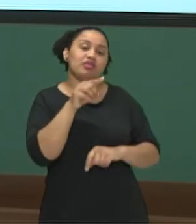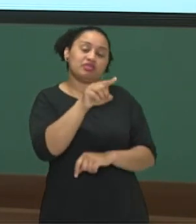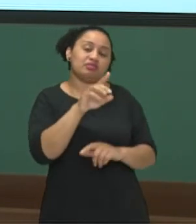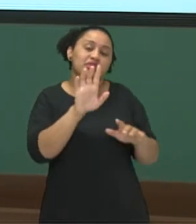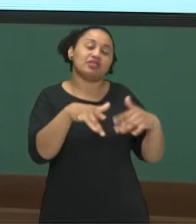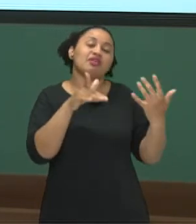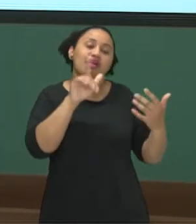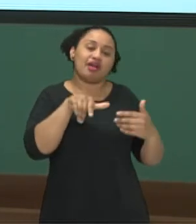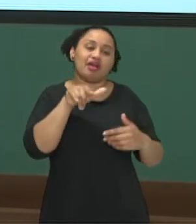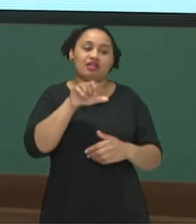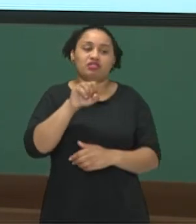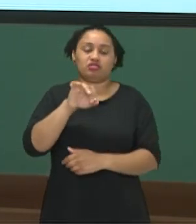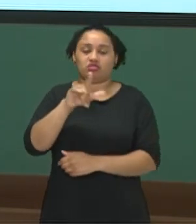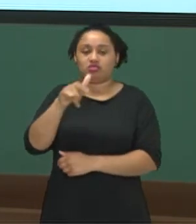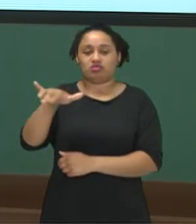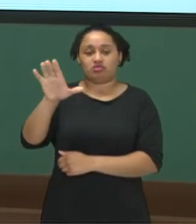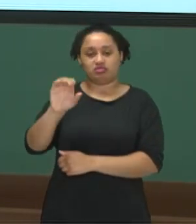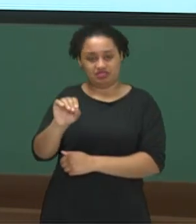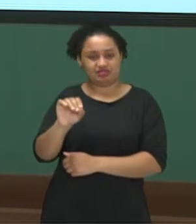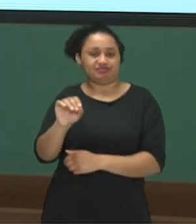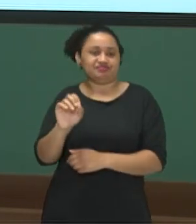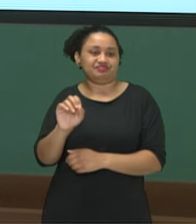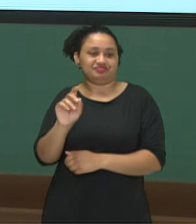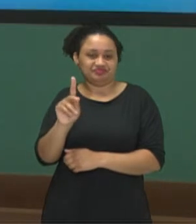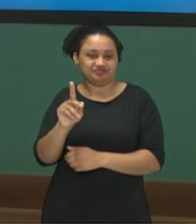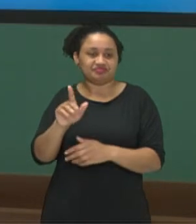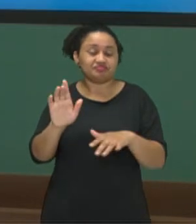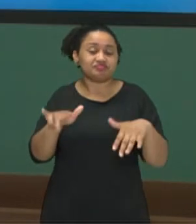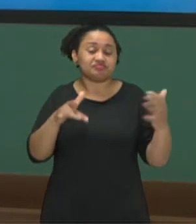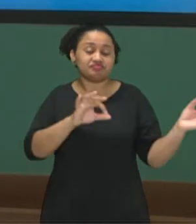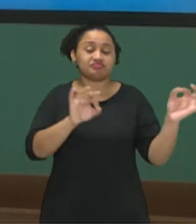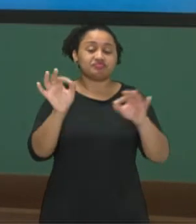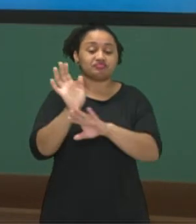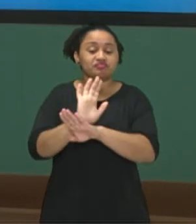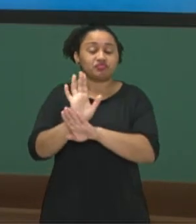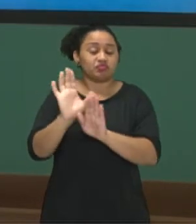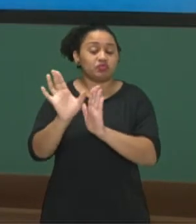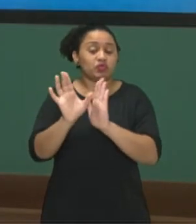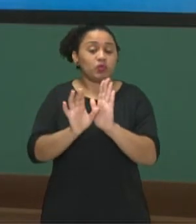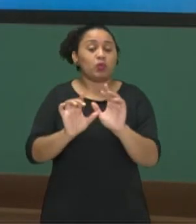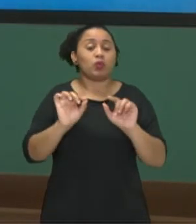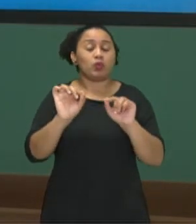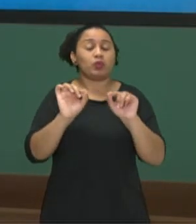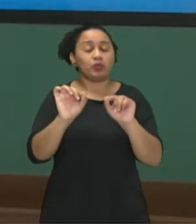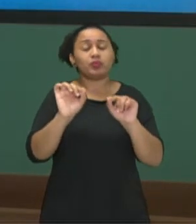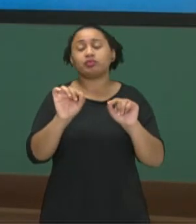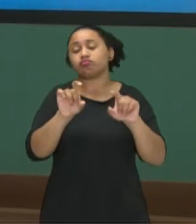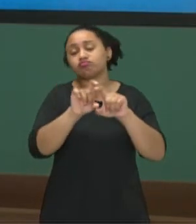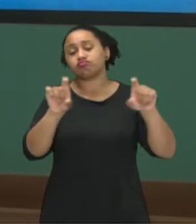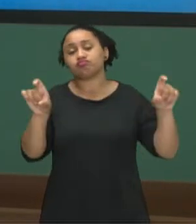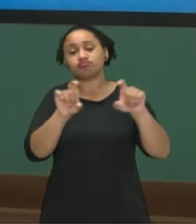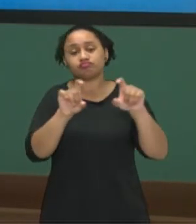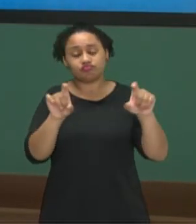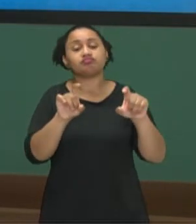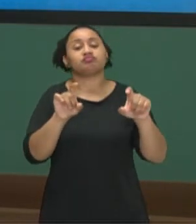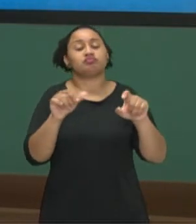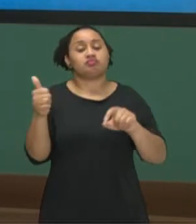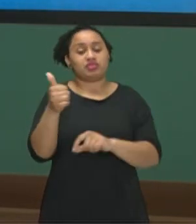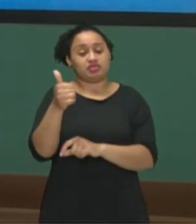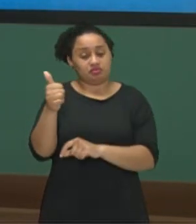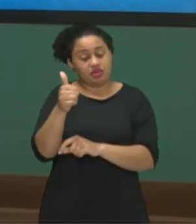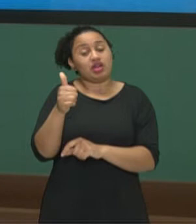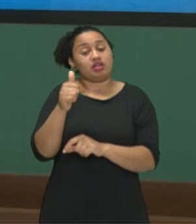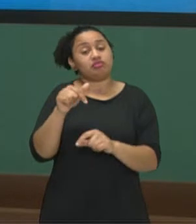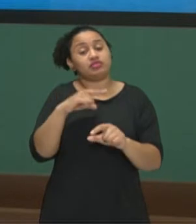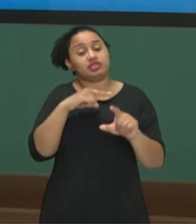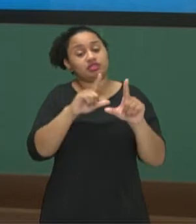Logo, ele é a solução da equação. Neste vídeo, você viu mais um pouquinho sobre a equação do primeiro grau com